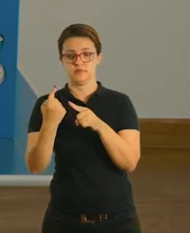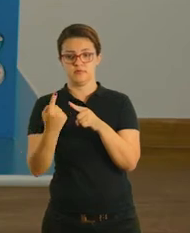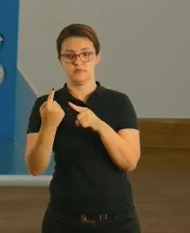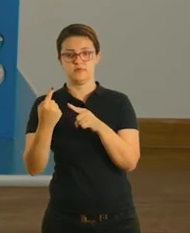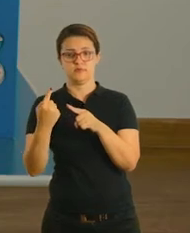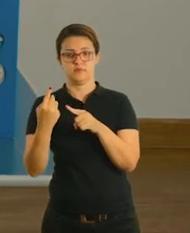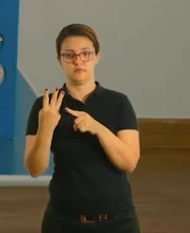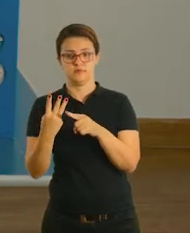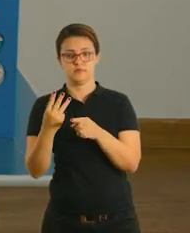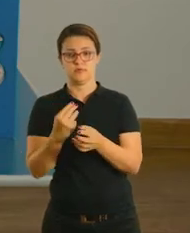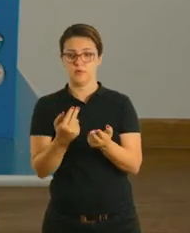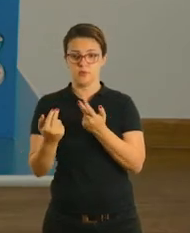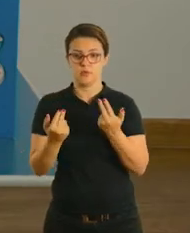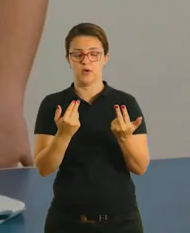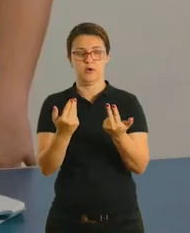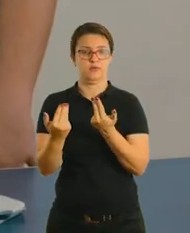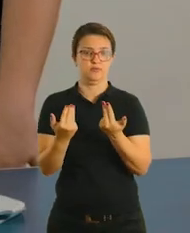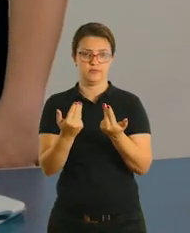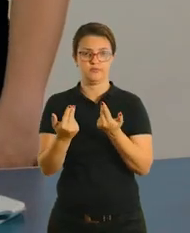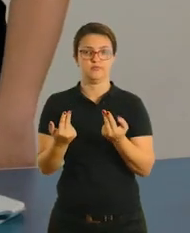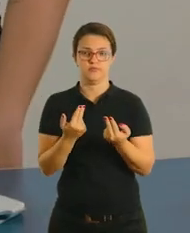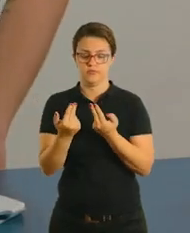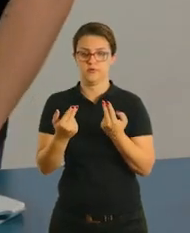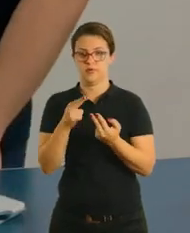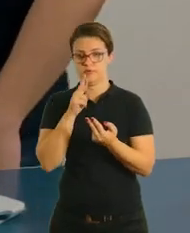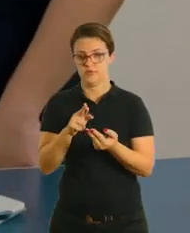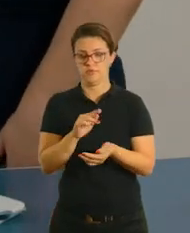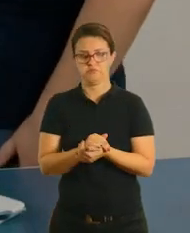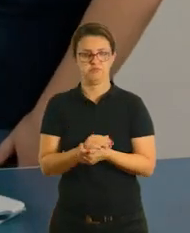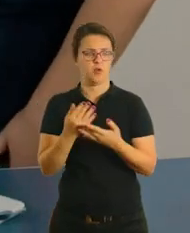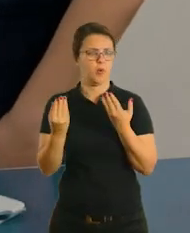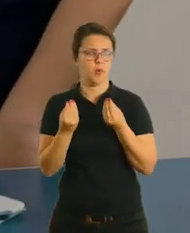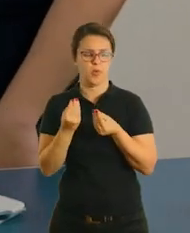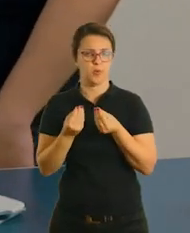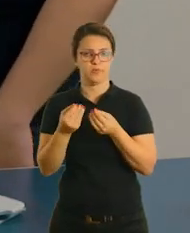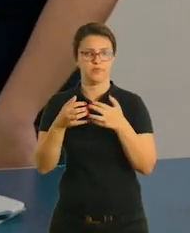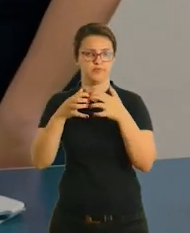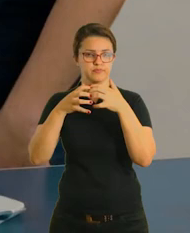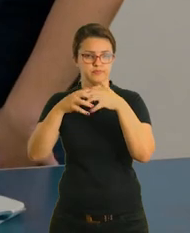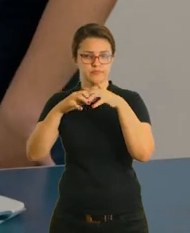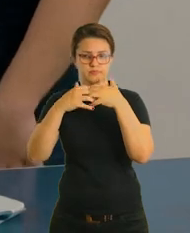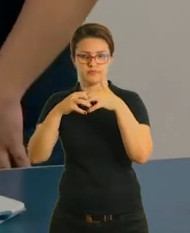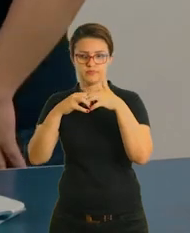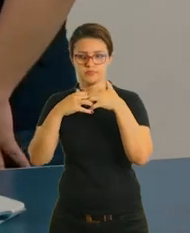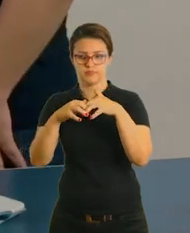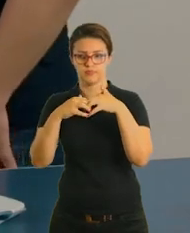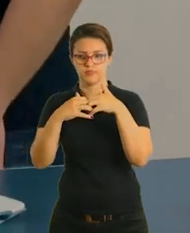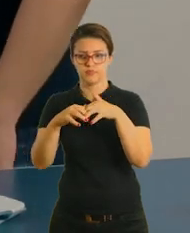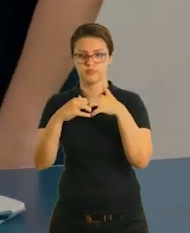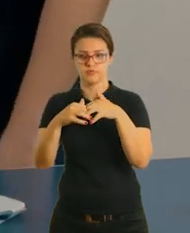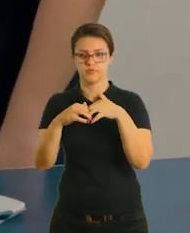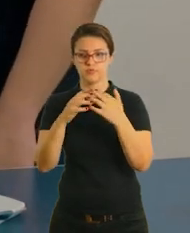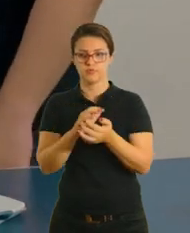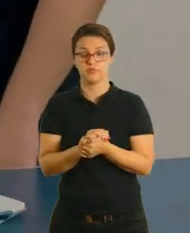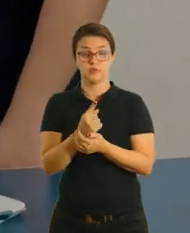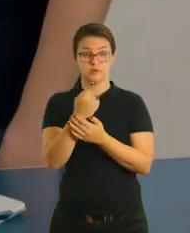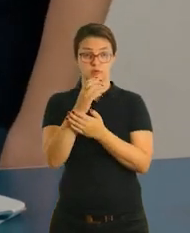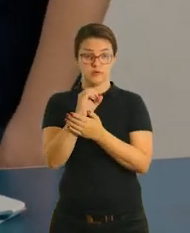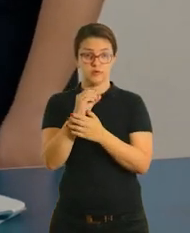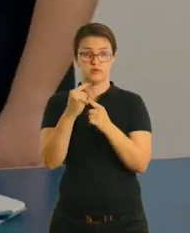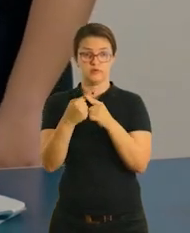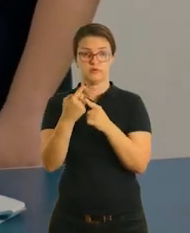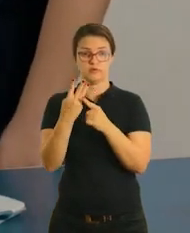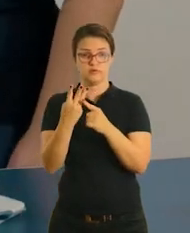que dá 3. Dá o mesmo resultado as duas operações. Fazendo mentalmente 12 vezes o 3, eu posso fazer